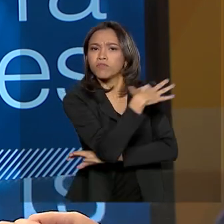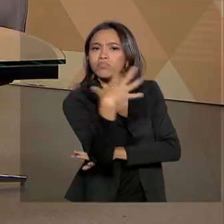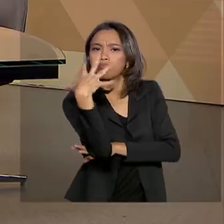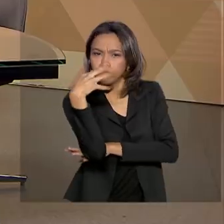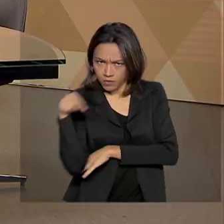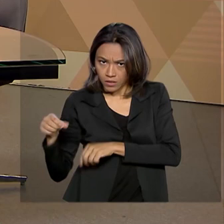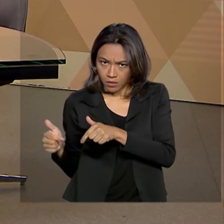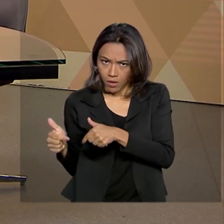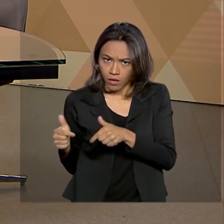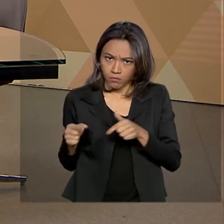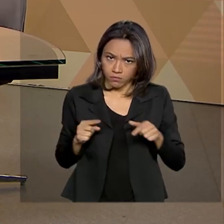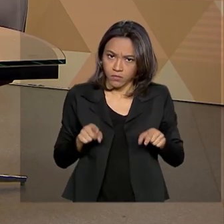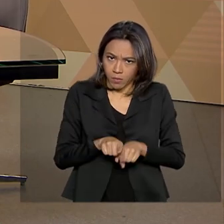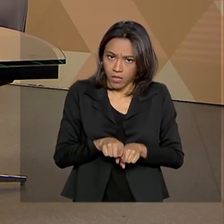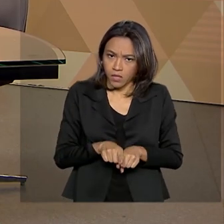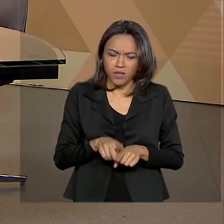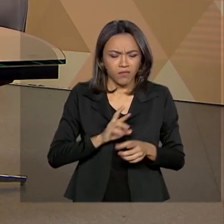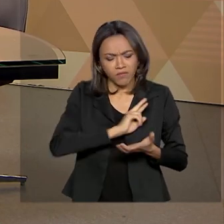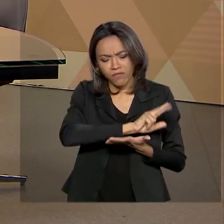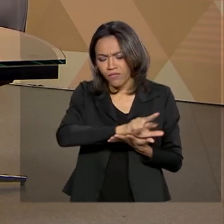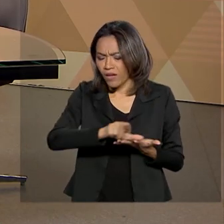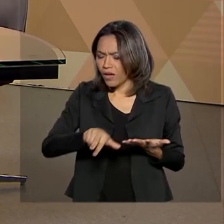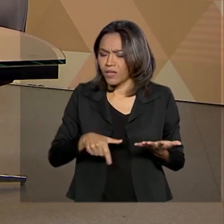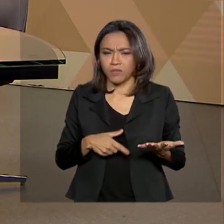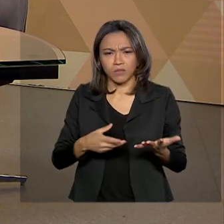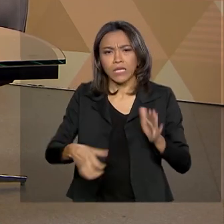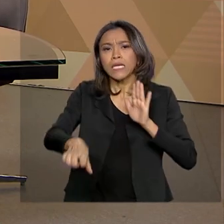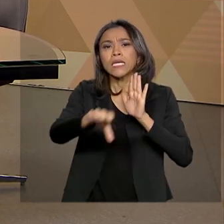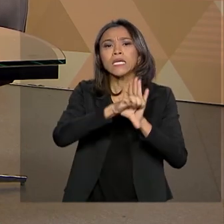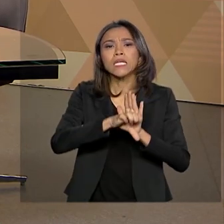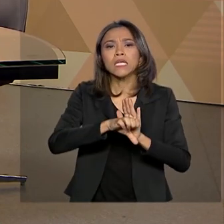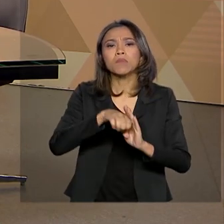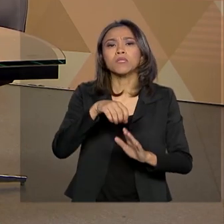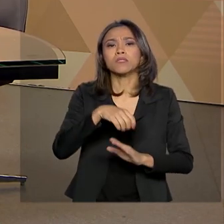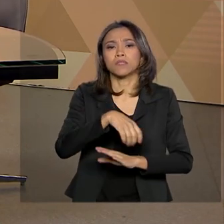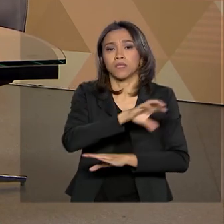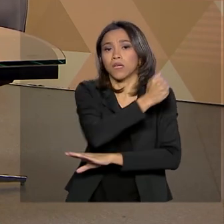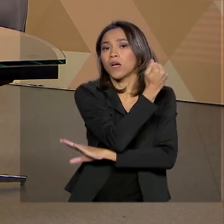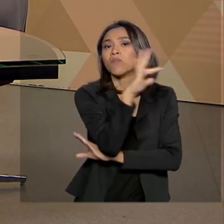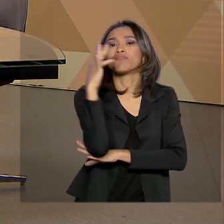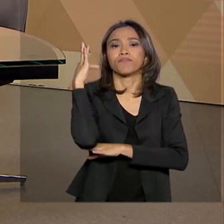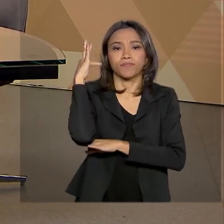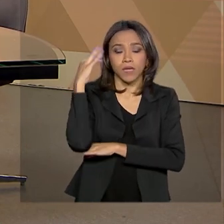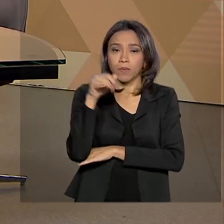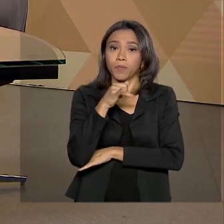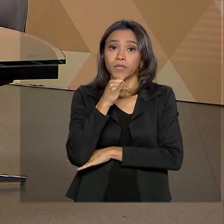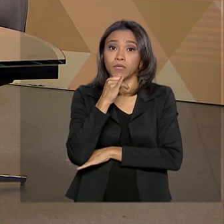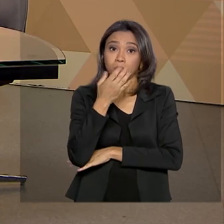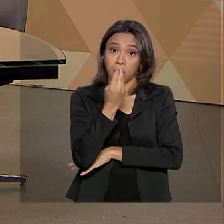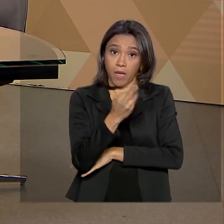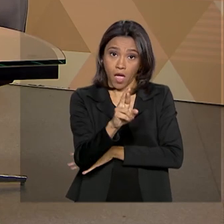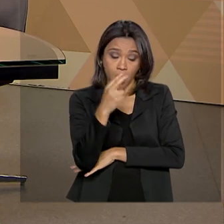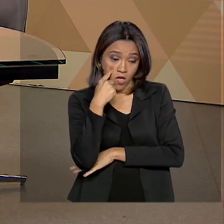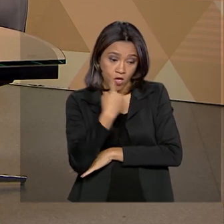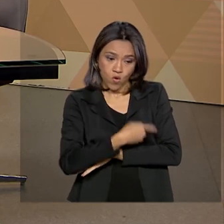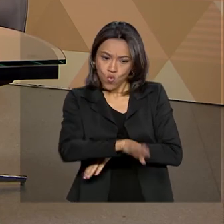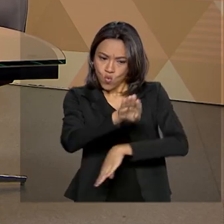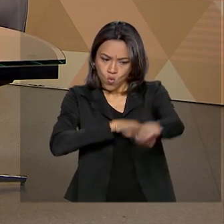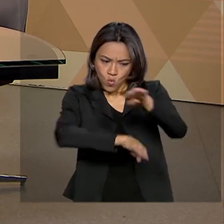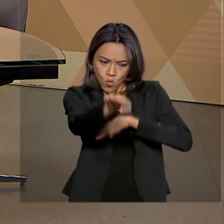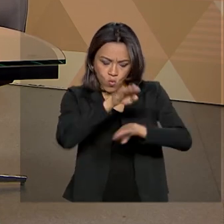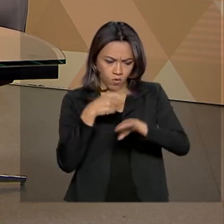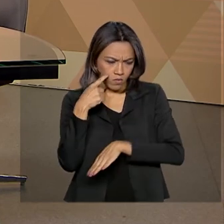nessa frente? Toda sorte de crimes ambientais, né, aquilo que passa na rodovia, a Polícia Rodoviária Federal